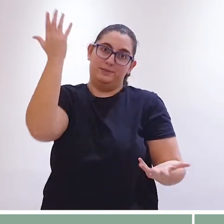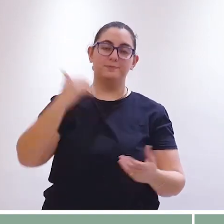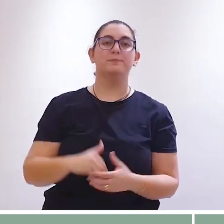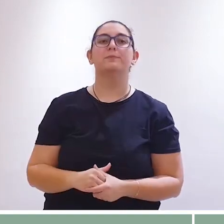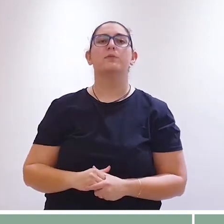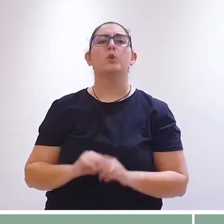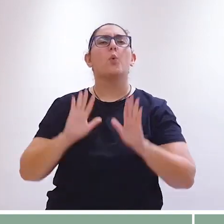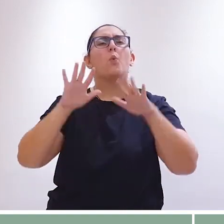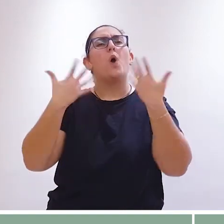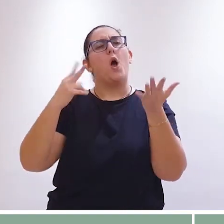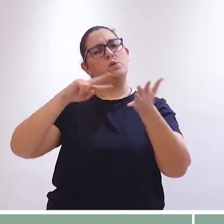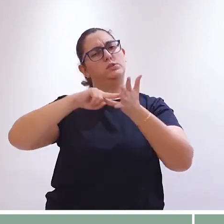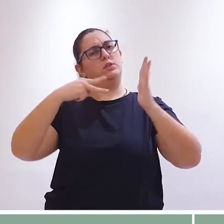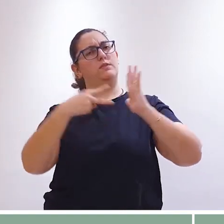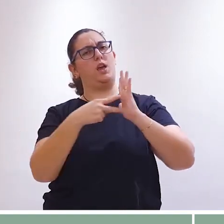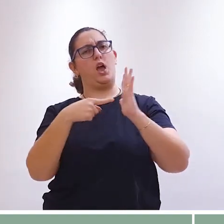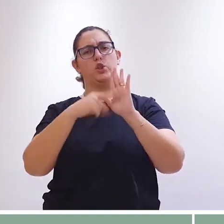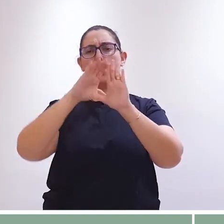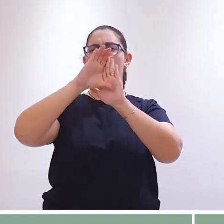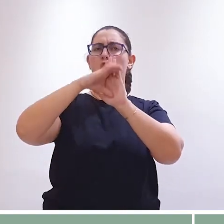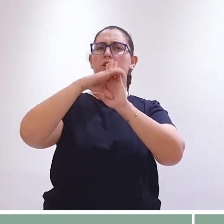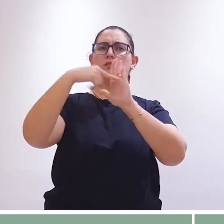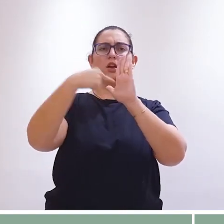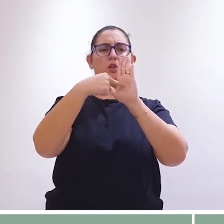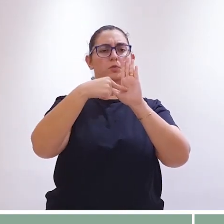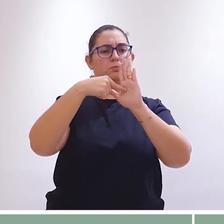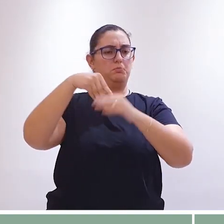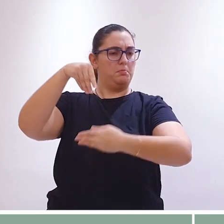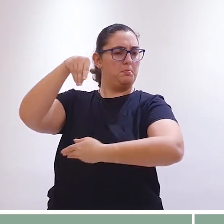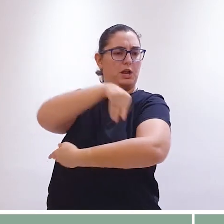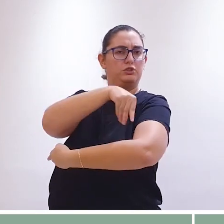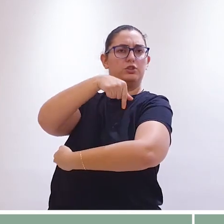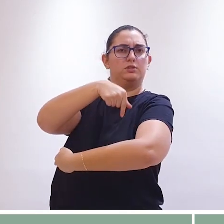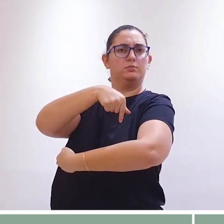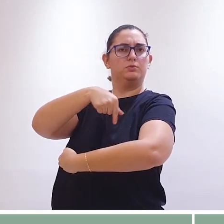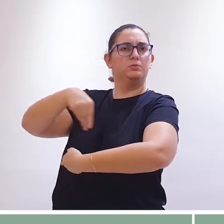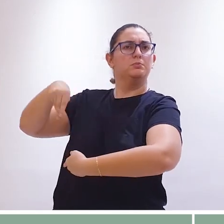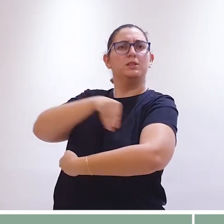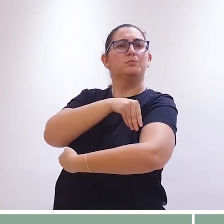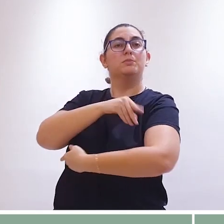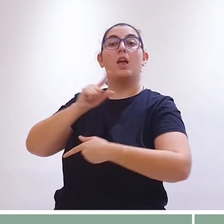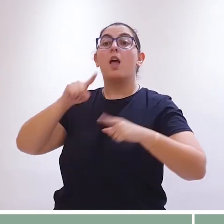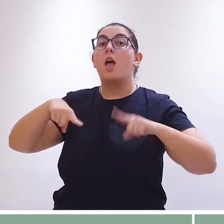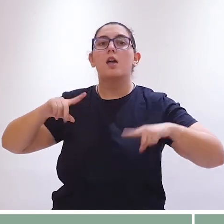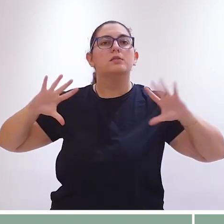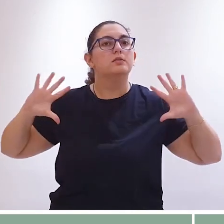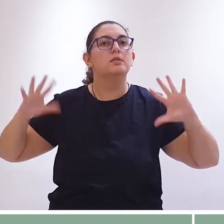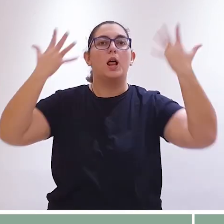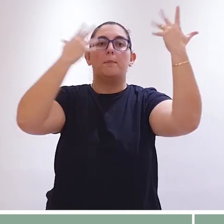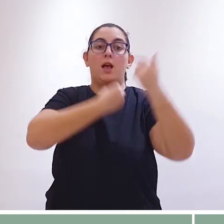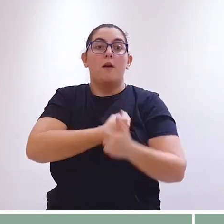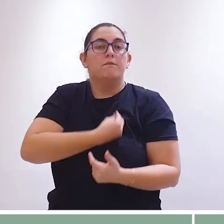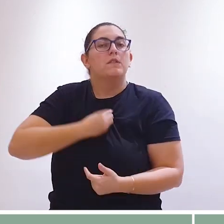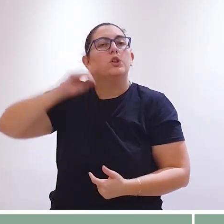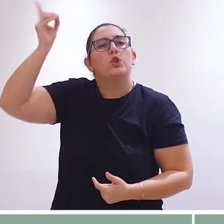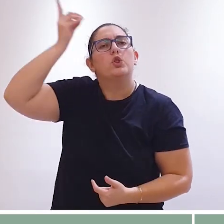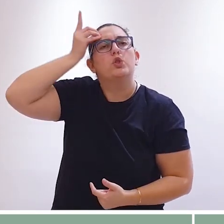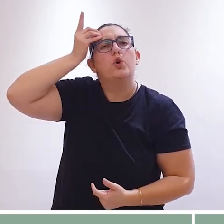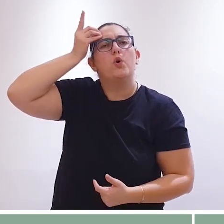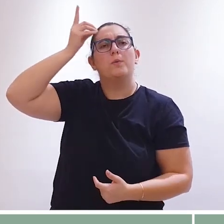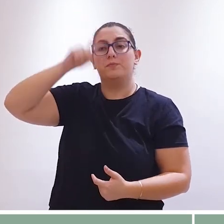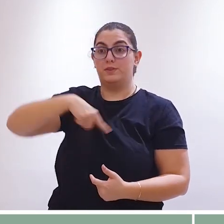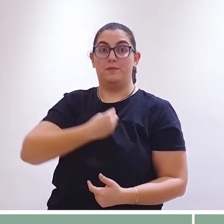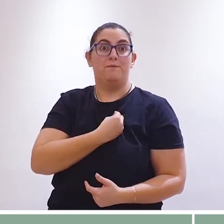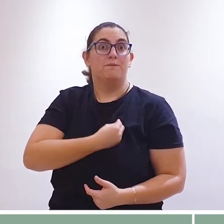Então, qual é o sentido do batismo? Batizar quer dizer, celebrar o dom da vida, viver como